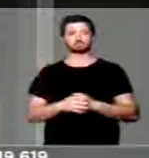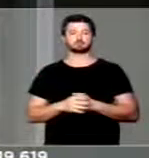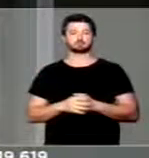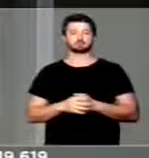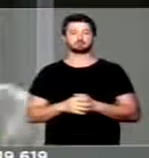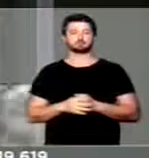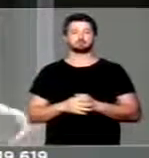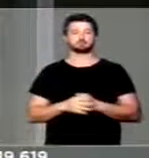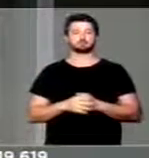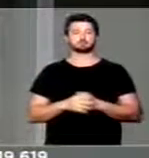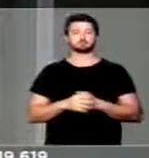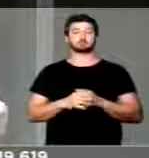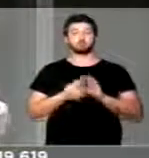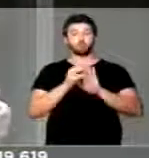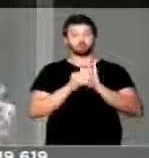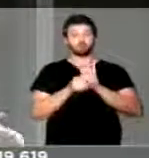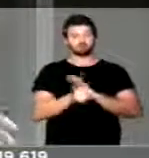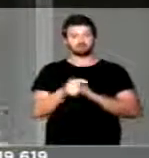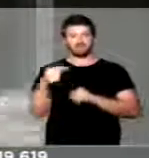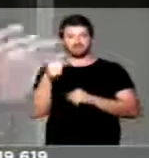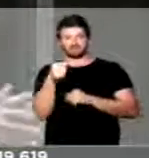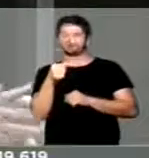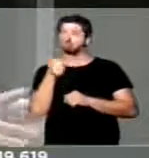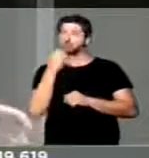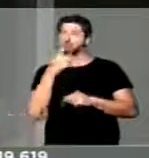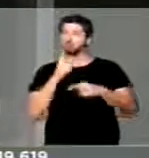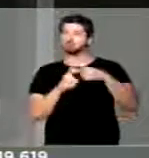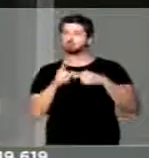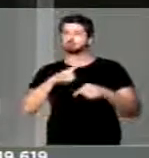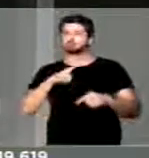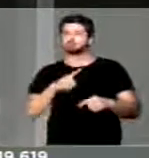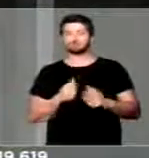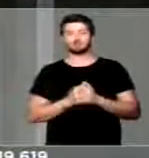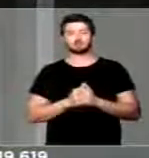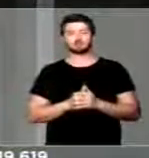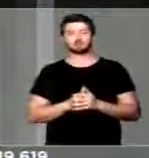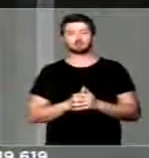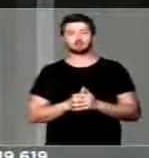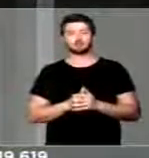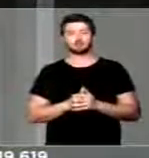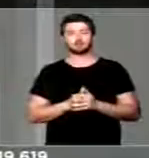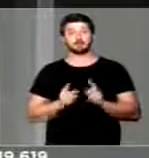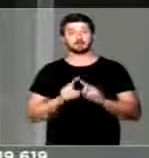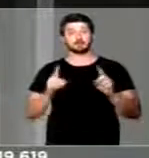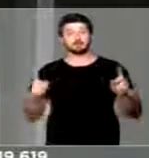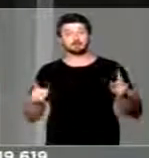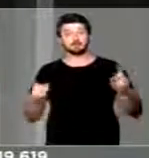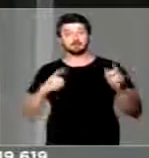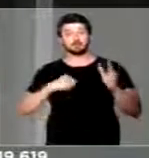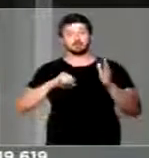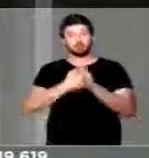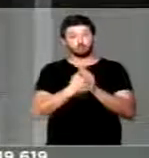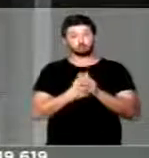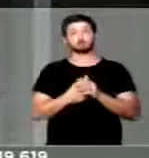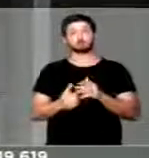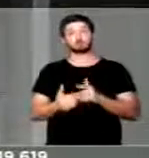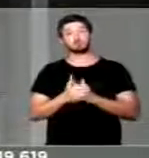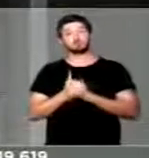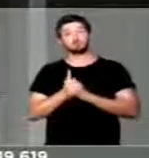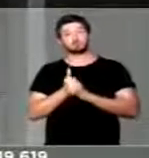Essa matéria em si não é uma matéria negativa, é uma matéria positiva Mas existe uma obstrução